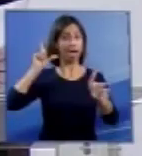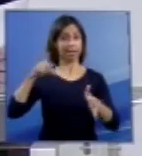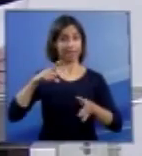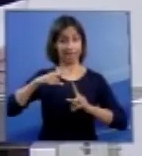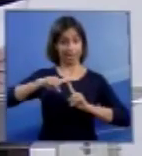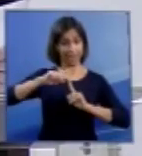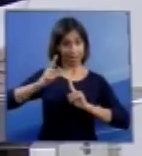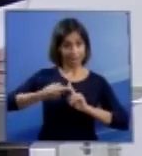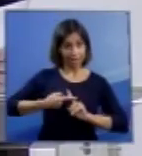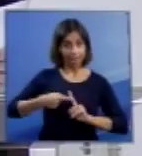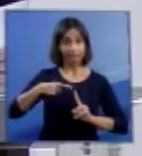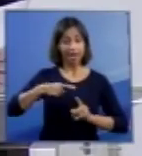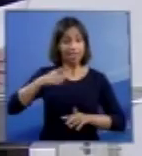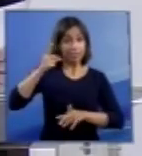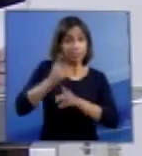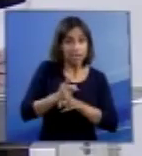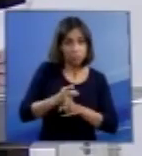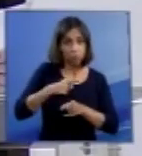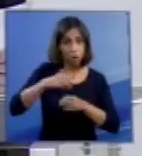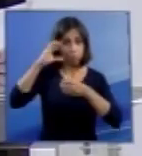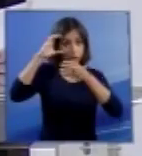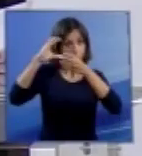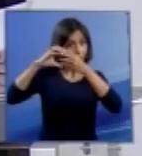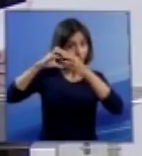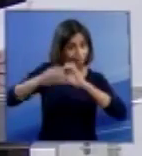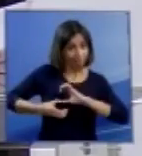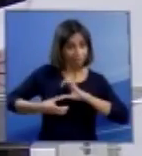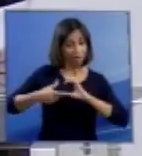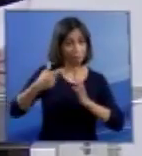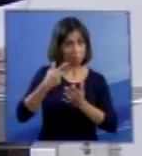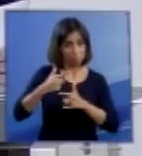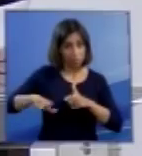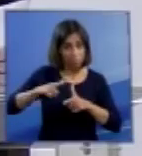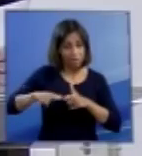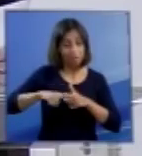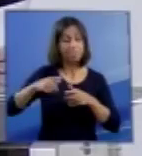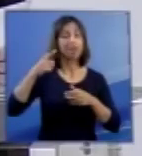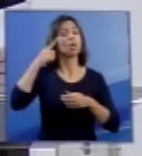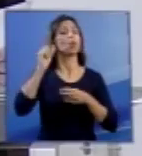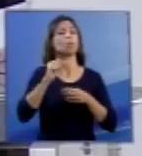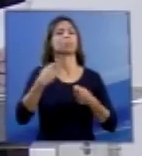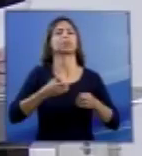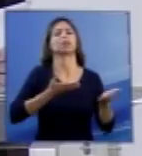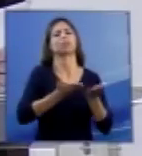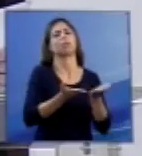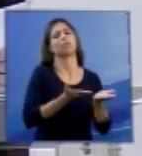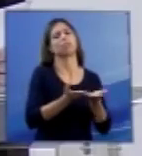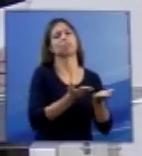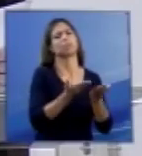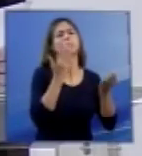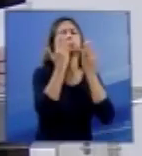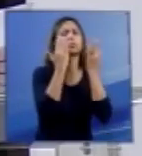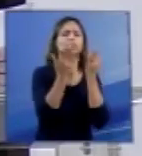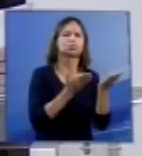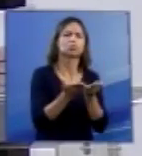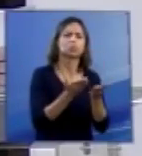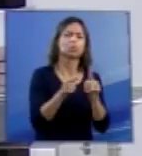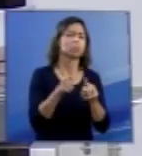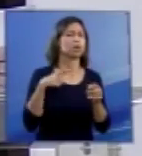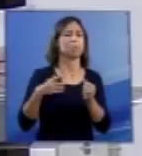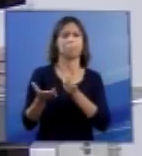parto, configura-se também como a possibilidade de efetivação de um elemento básico de justiça social,